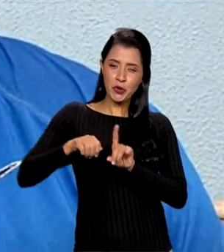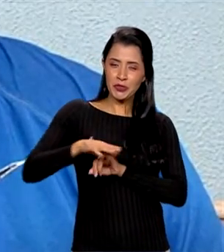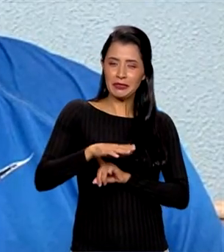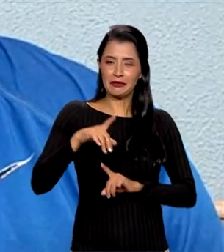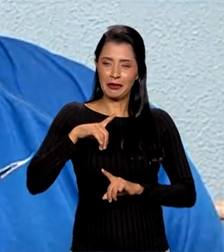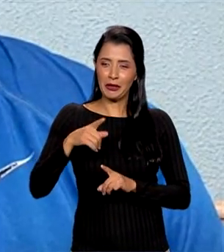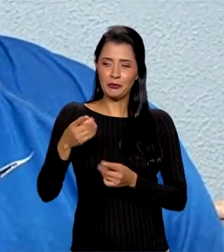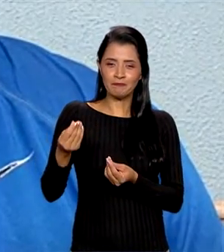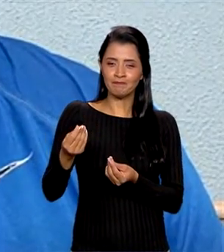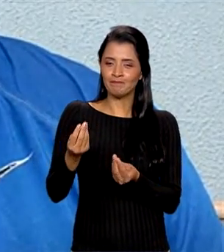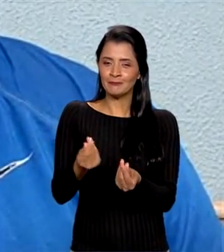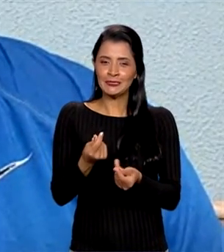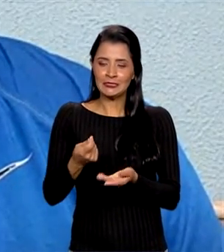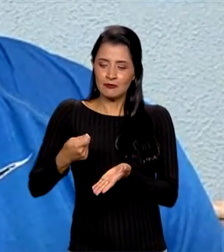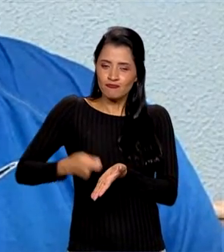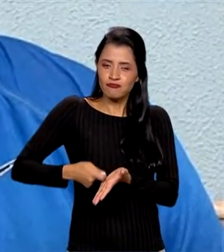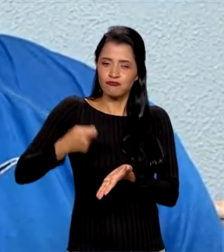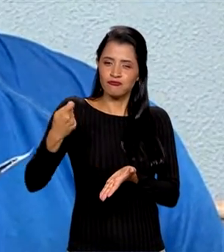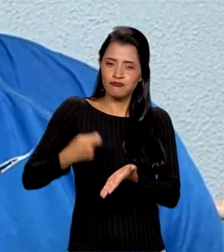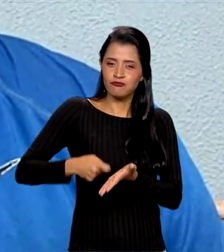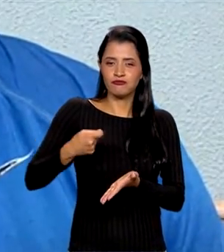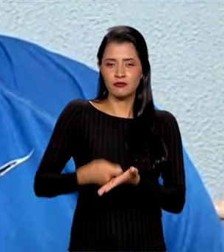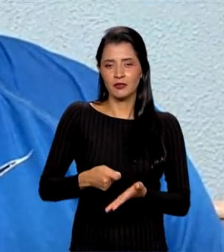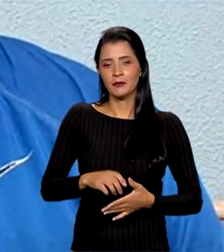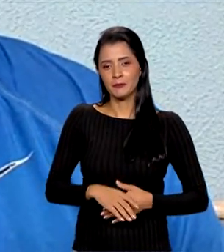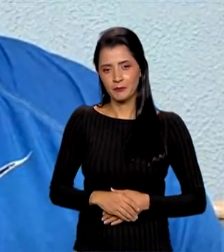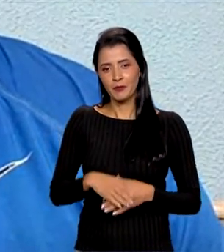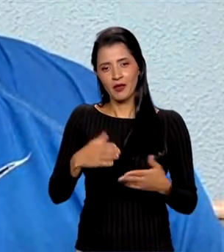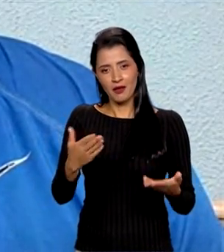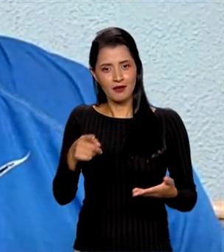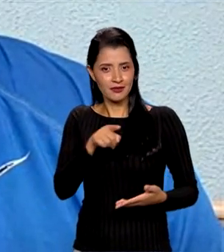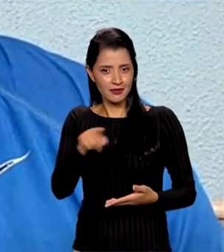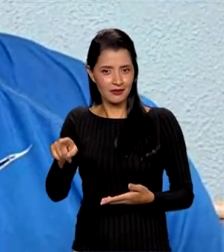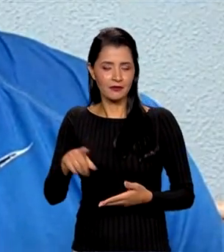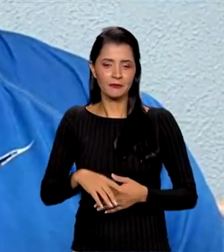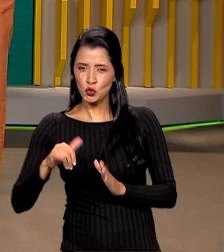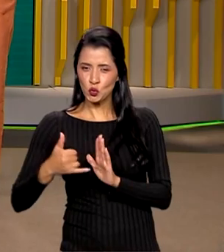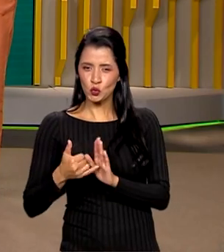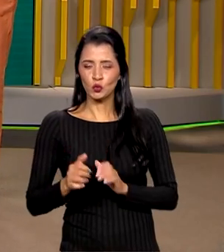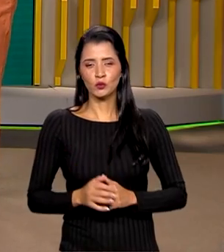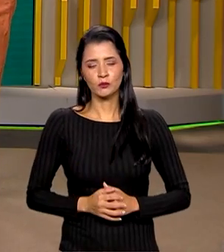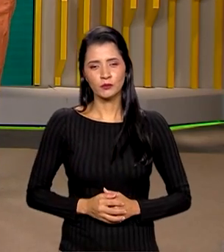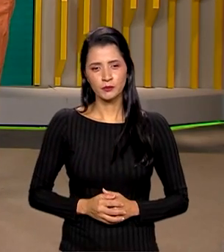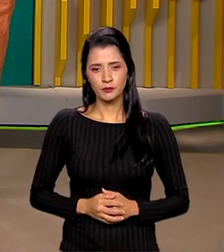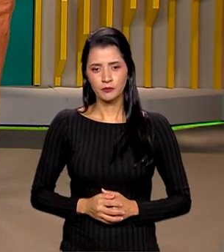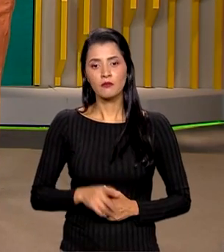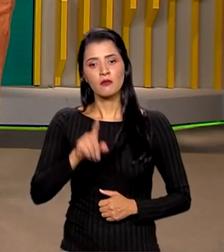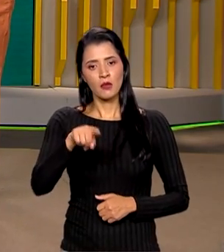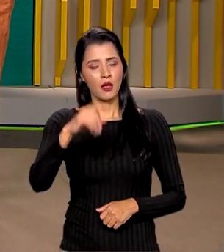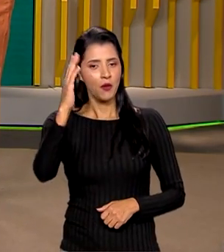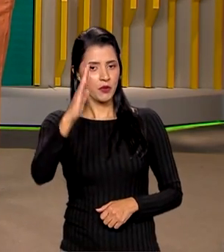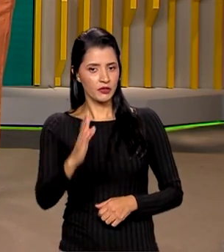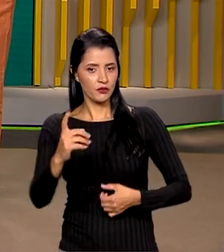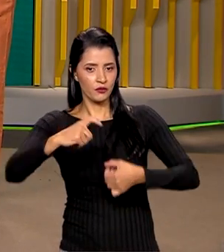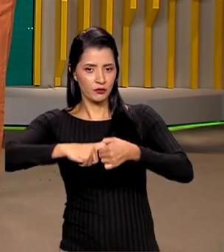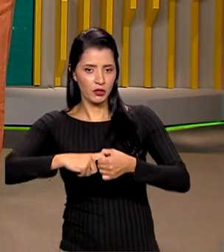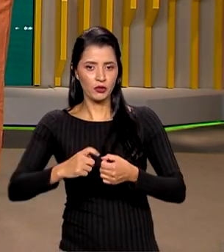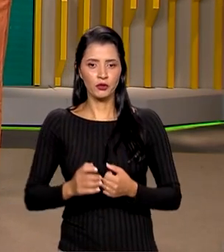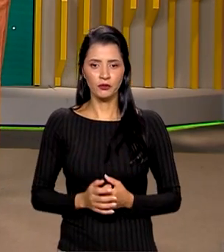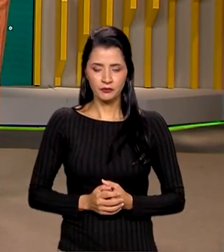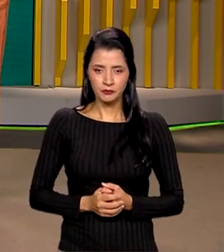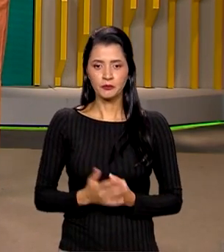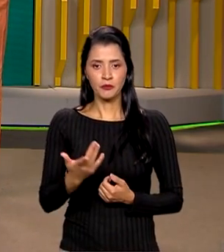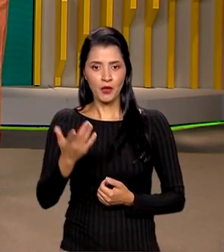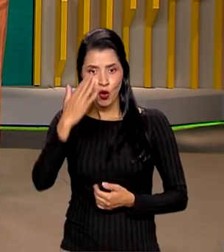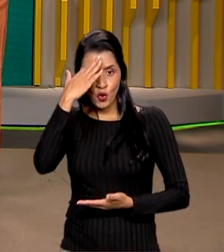rigoroso nesse aspecto. É o Brasil recuperando a credibilidade,